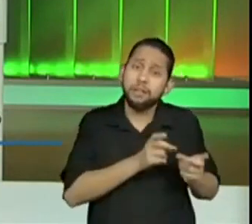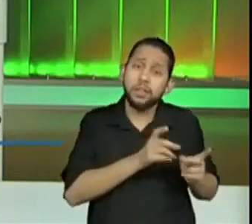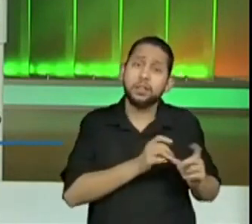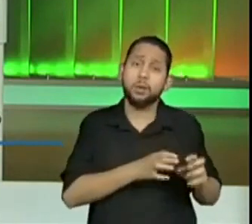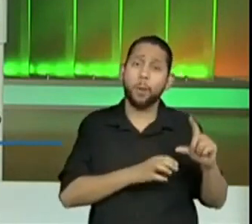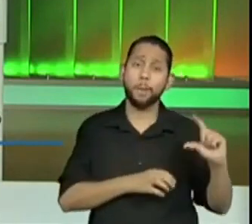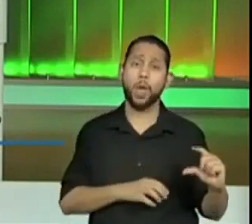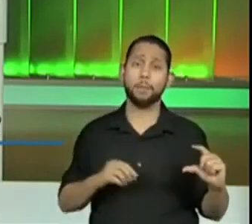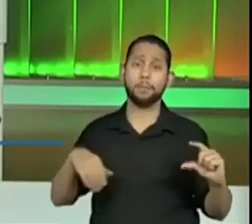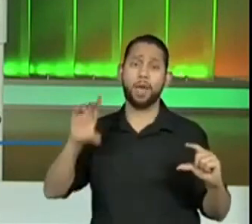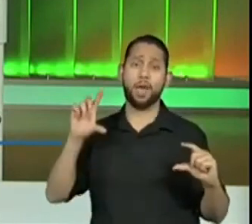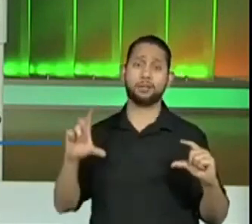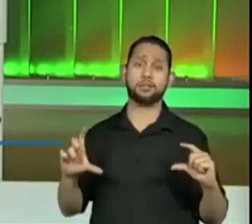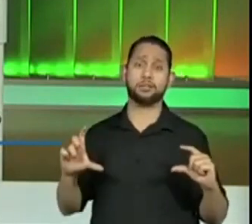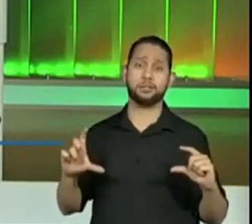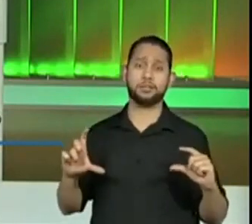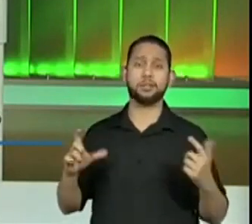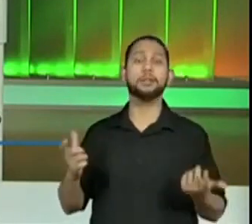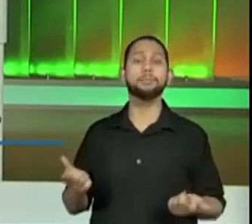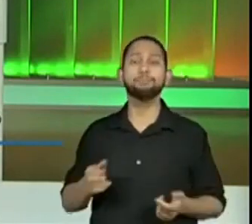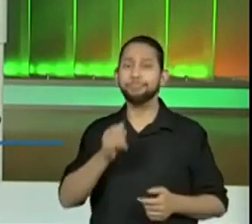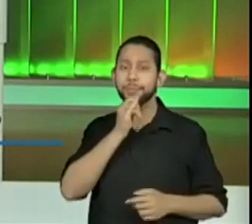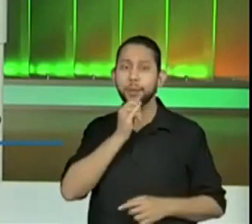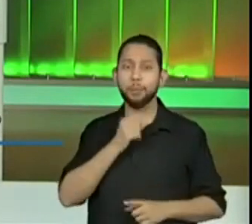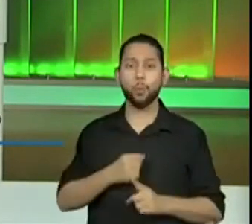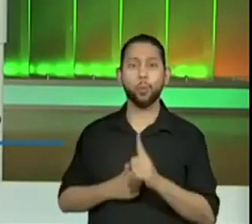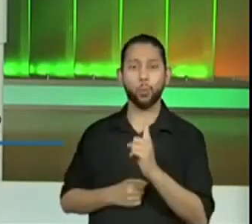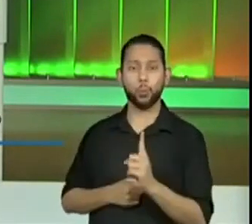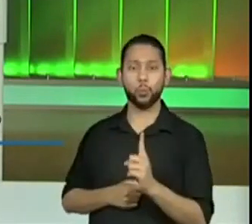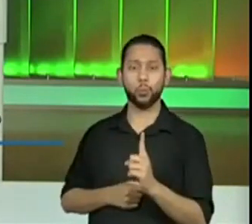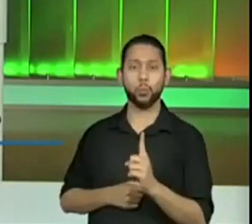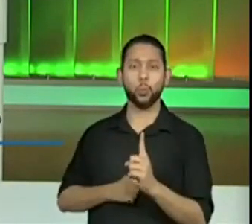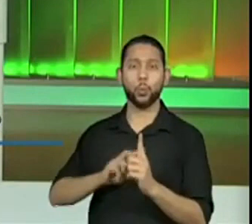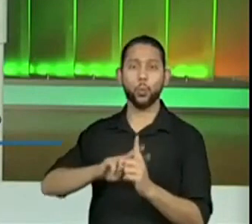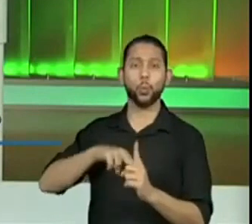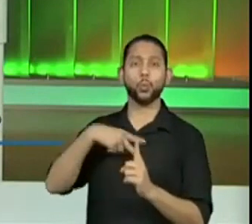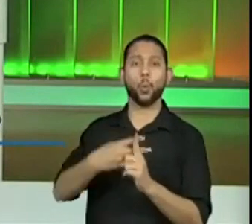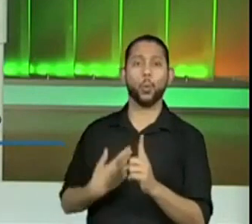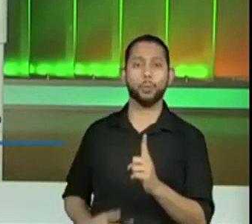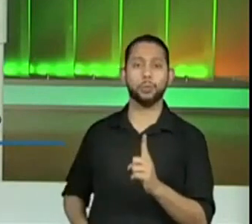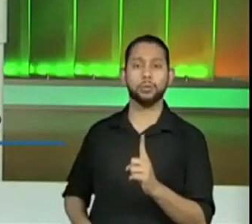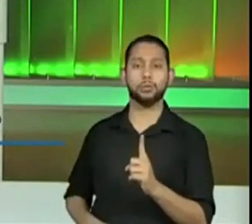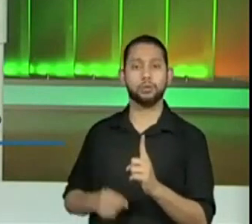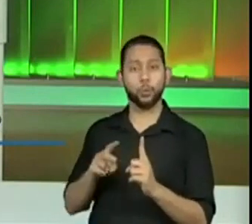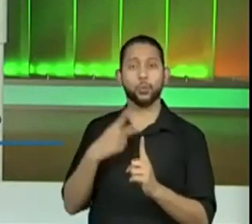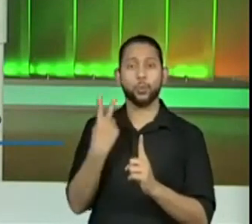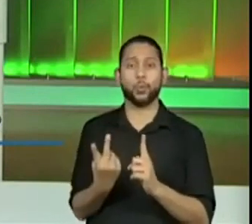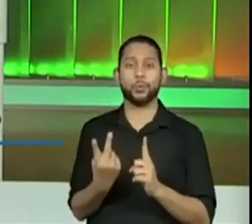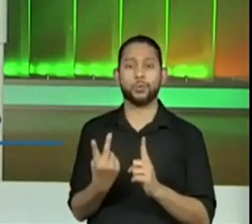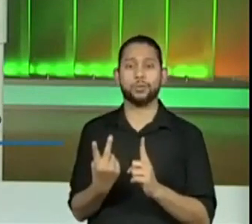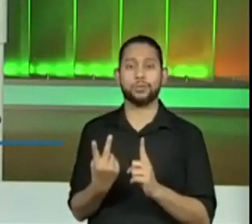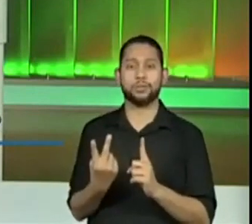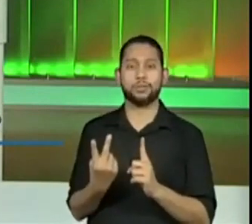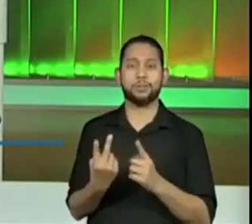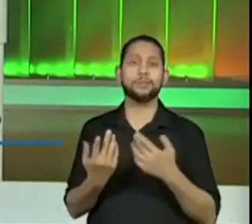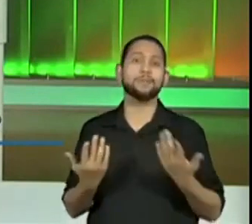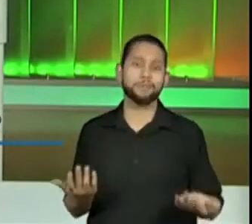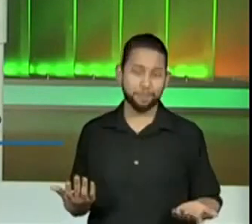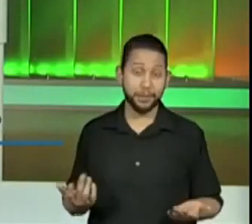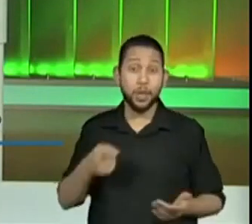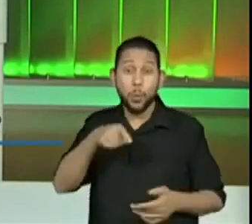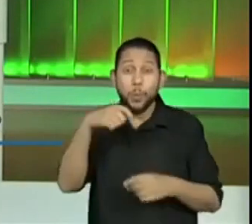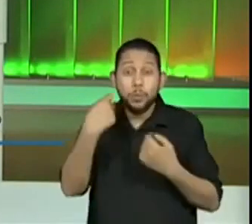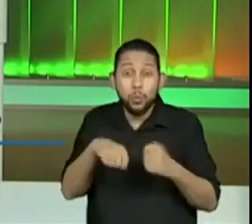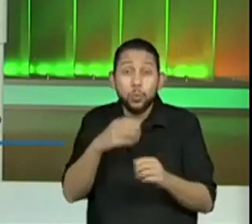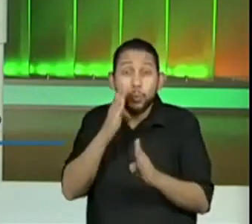no caso, a Maura vai ganhar 1. Qual é o dobro de 1? É 2. Só que a gente precisa determinar quanto vale cada uma dessas